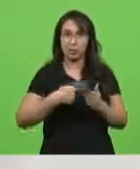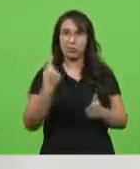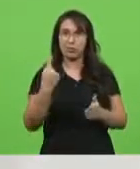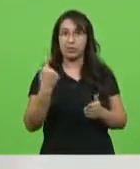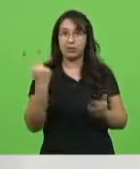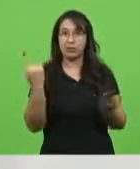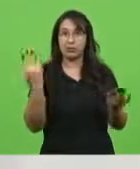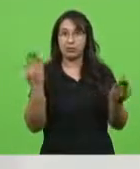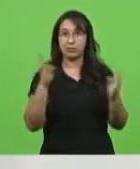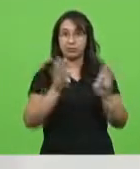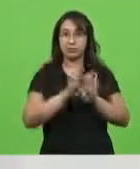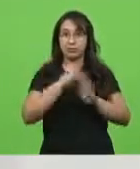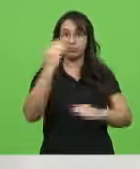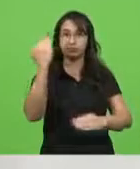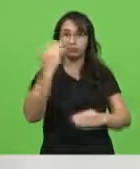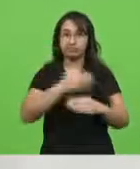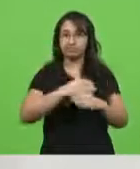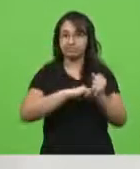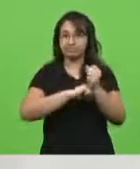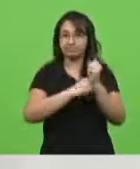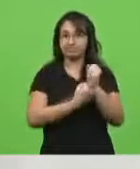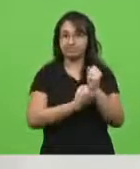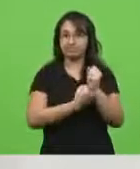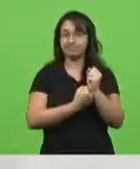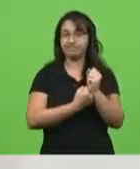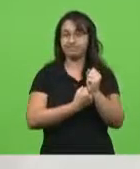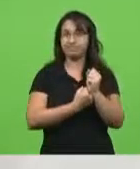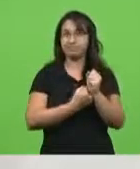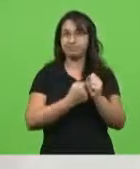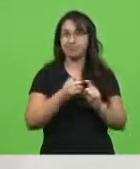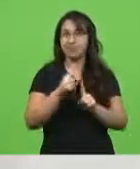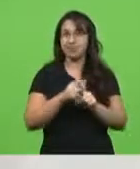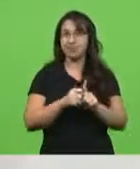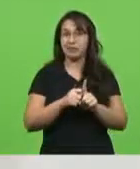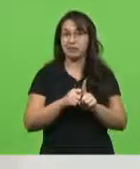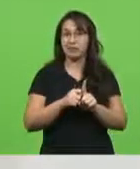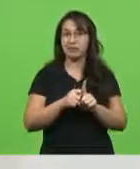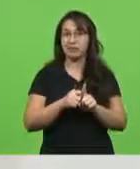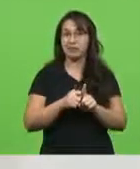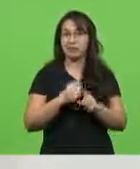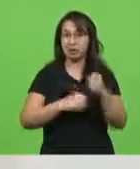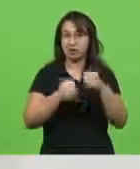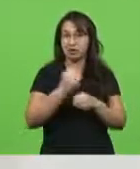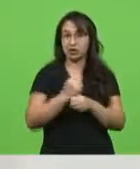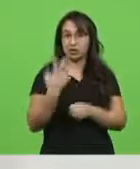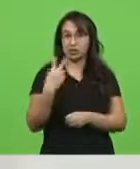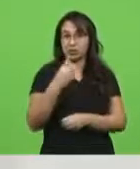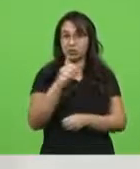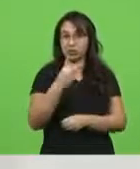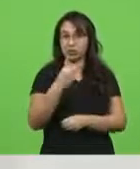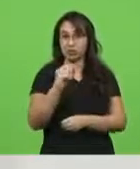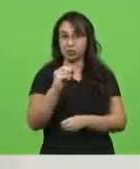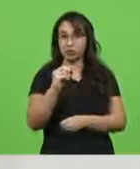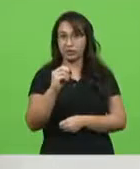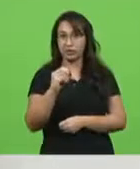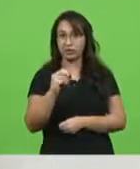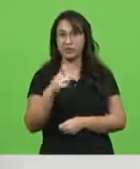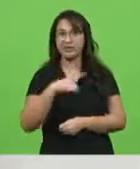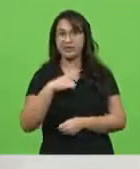março de 2020, do ano passado, nós tínhamos seis pessoas confirmadas.